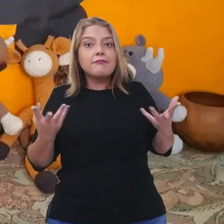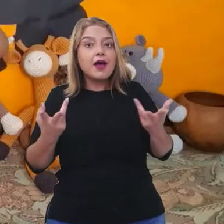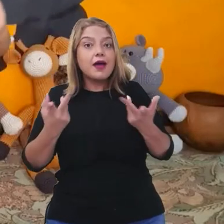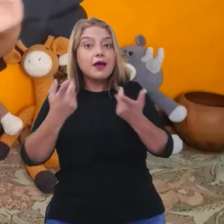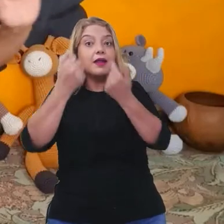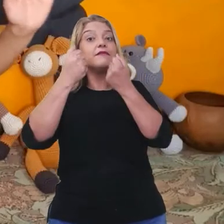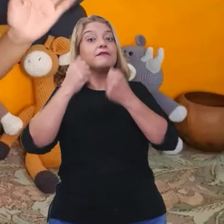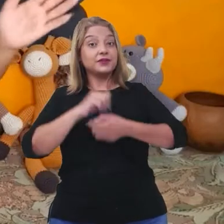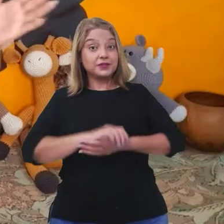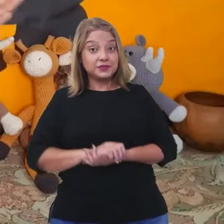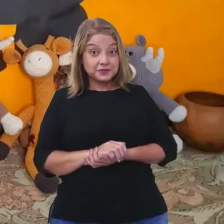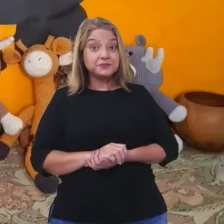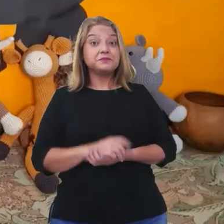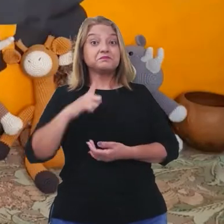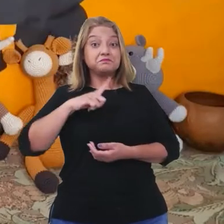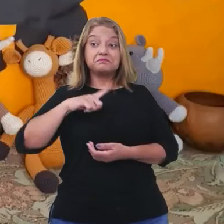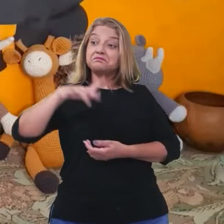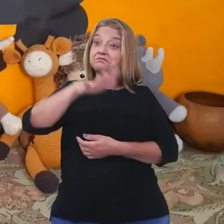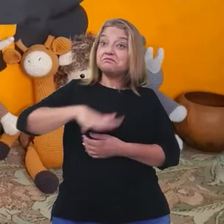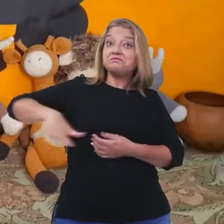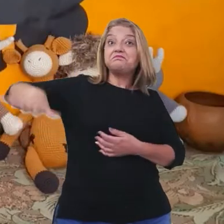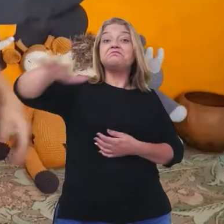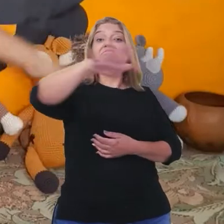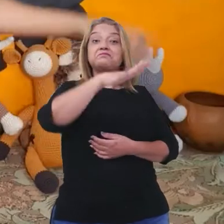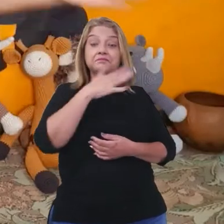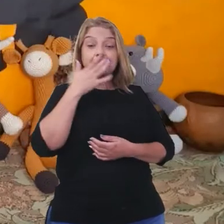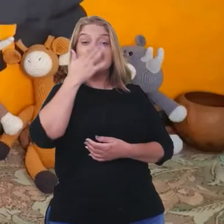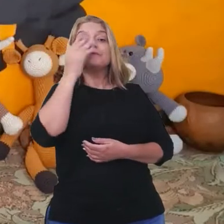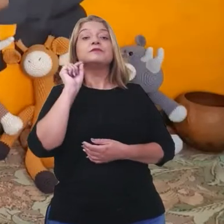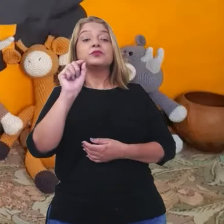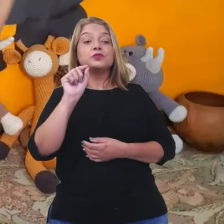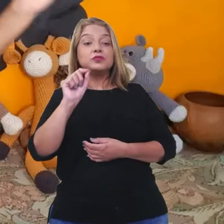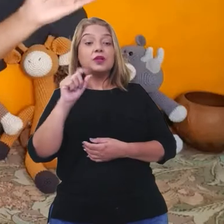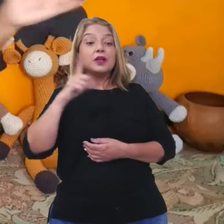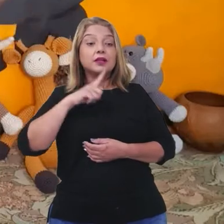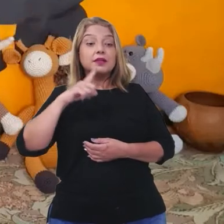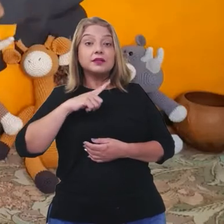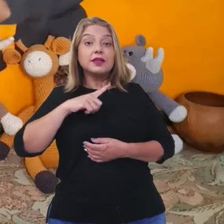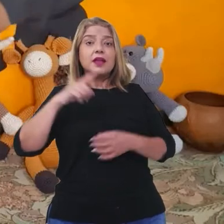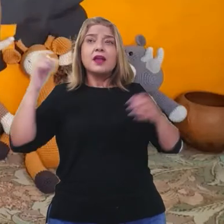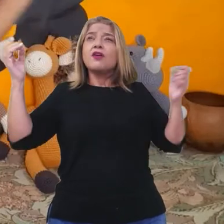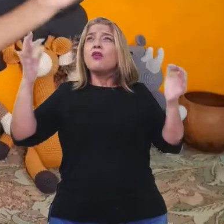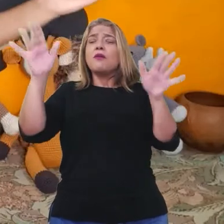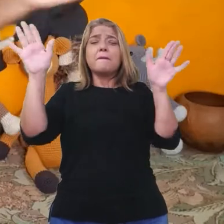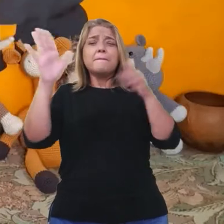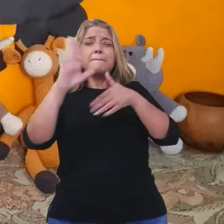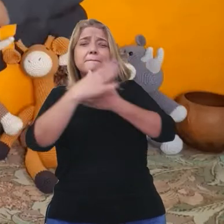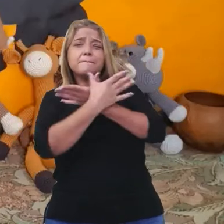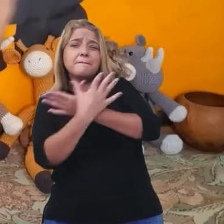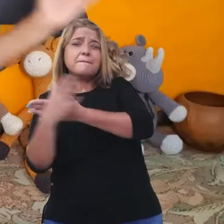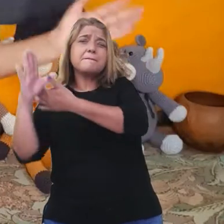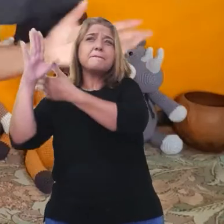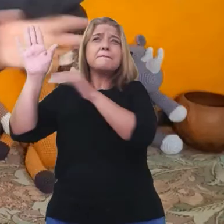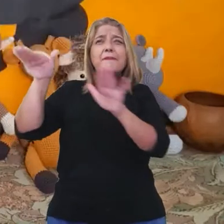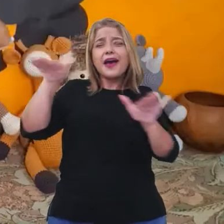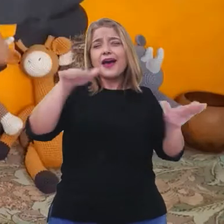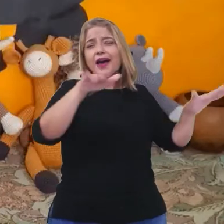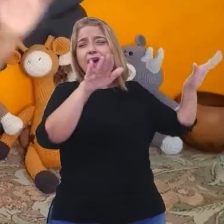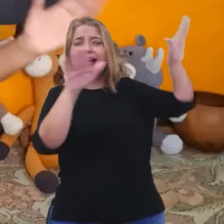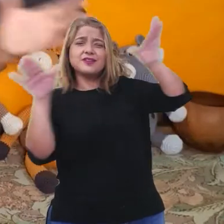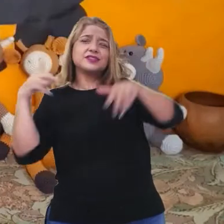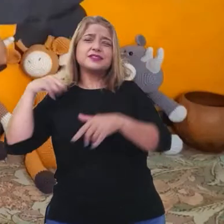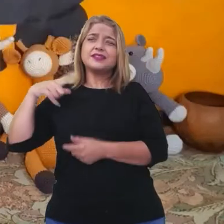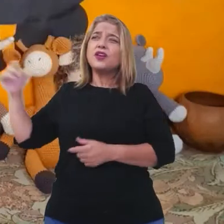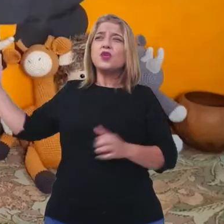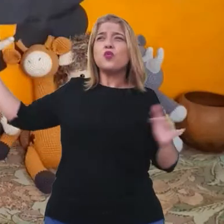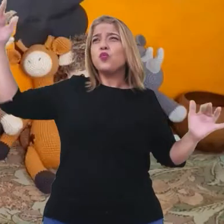acontecendo na aldeia dela. Uma revoada de pássaros estavam ali em volta de